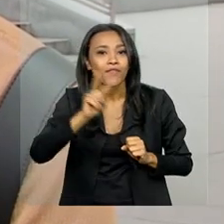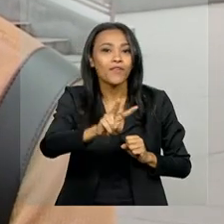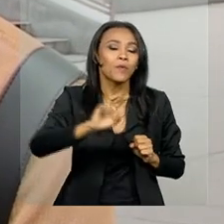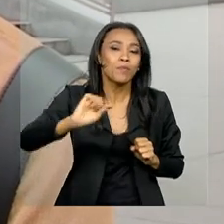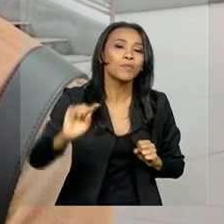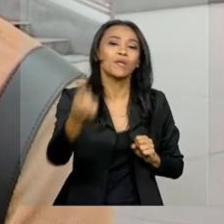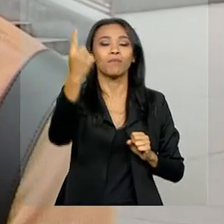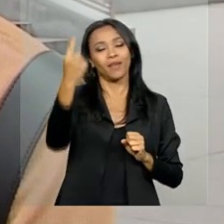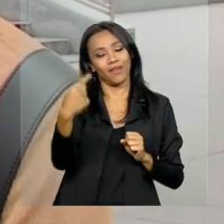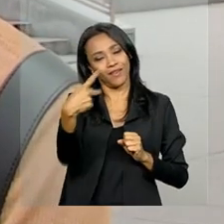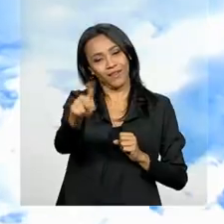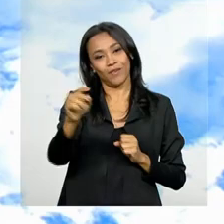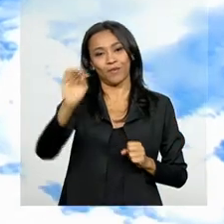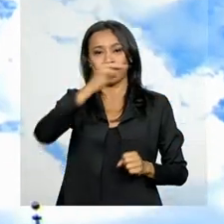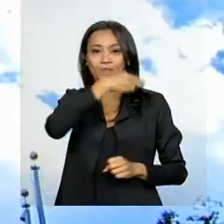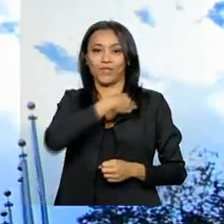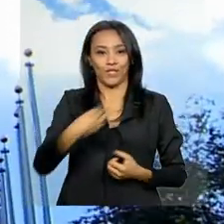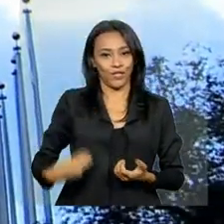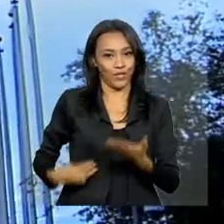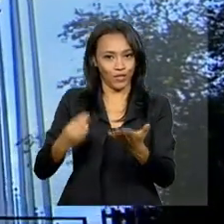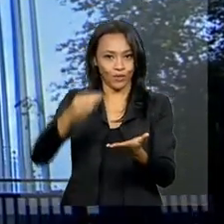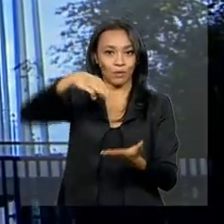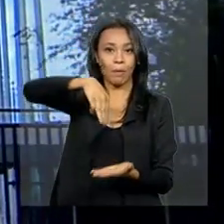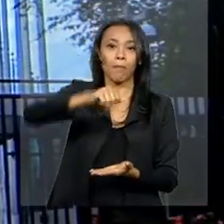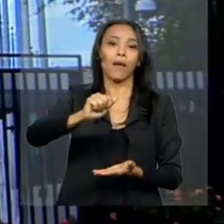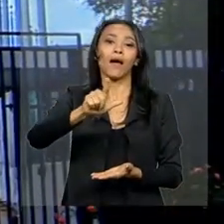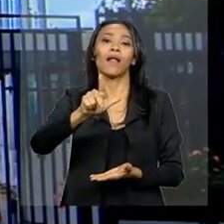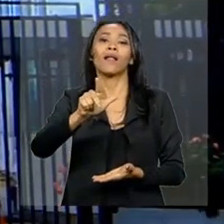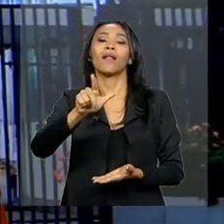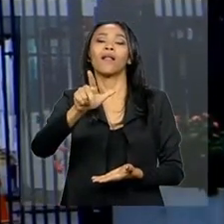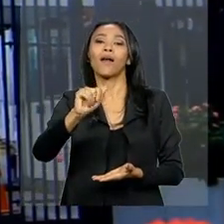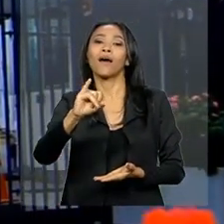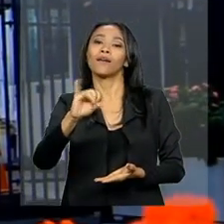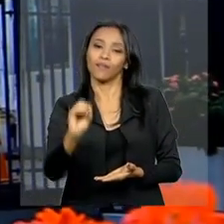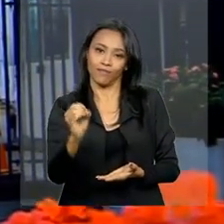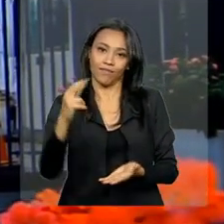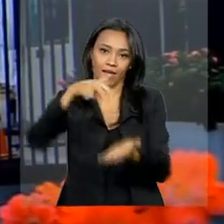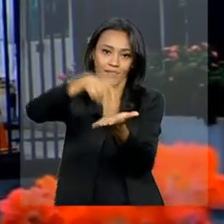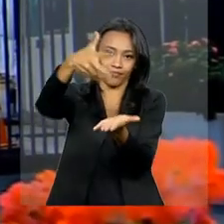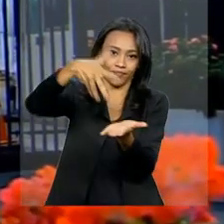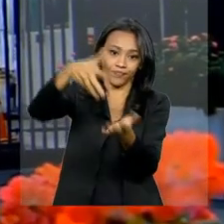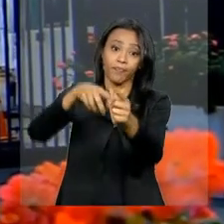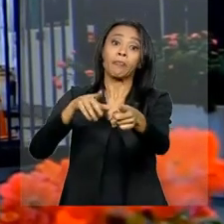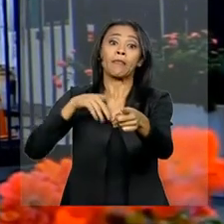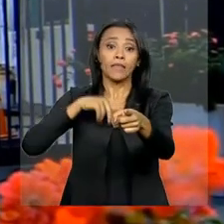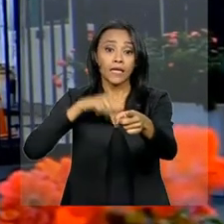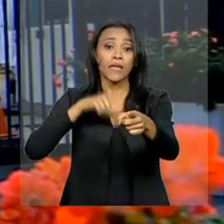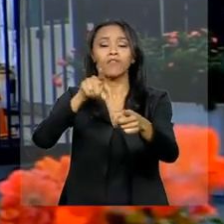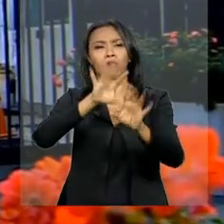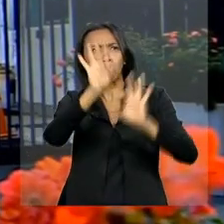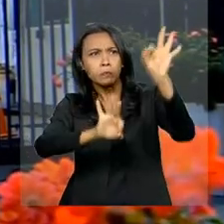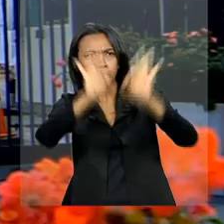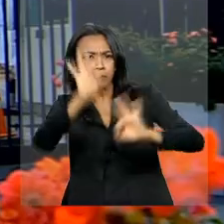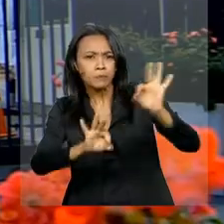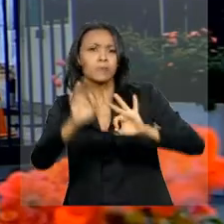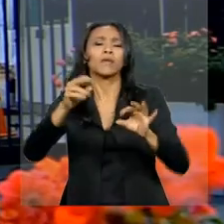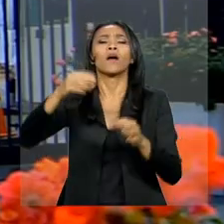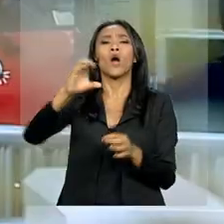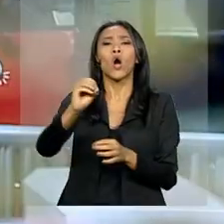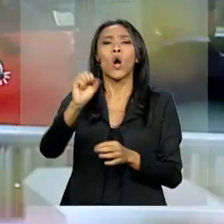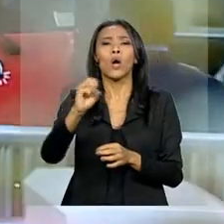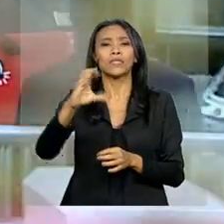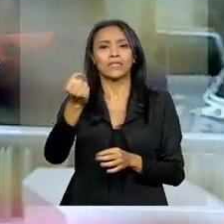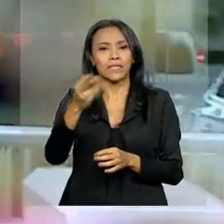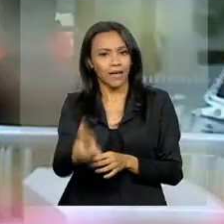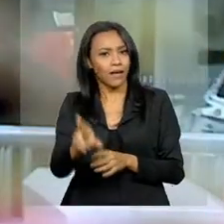-ministro malayo discursar. O prédio da ONU, projetado por uma equipe de arquitetos que contou com o brasileiro Oscar Niemeyer, é um dos